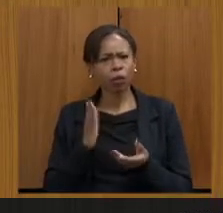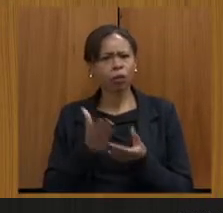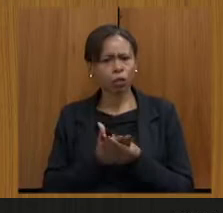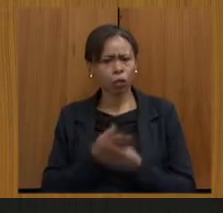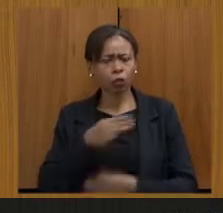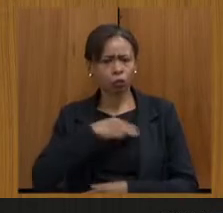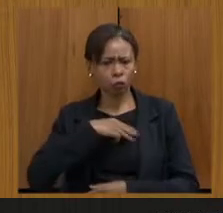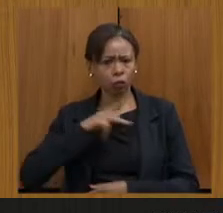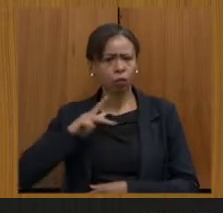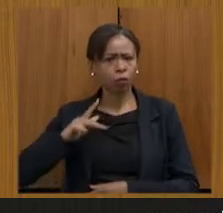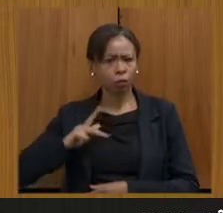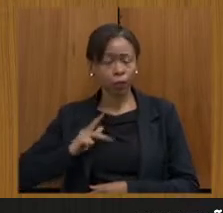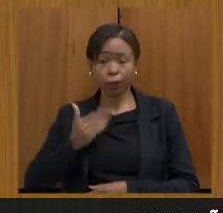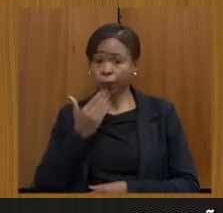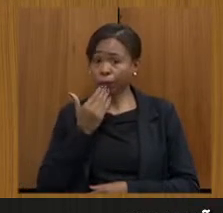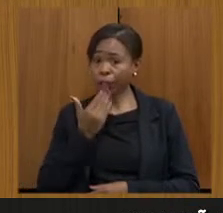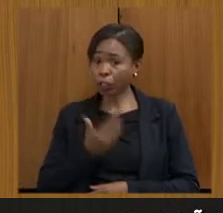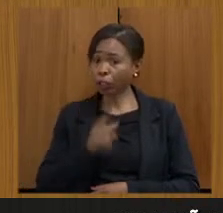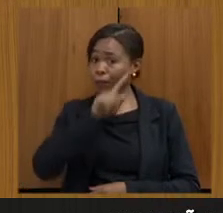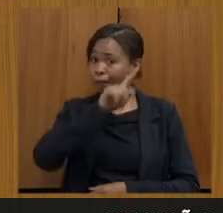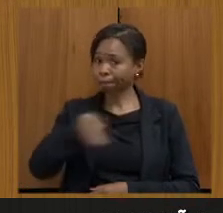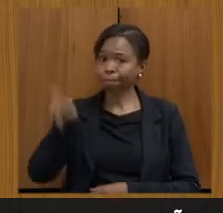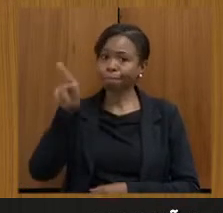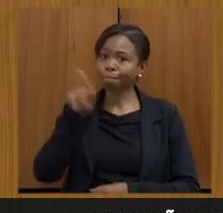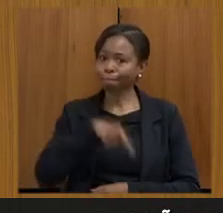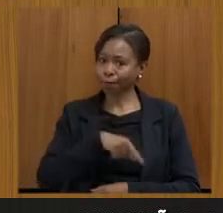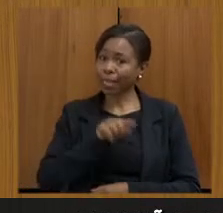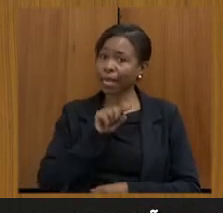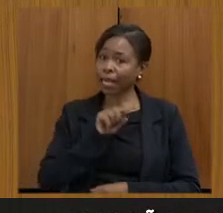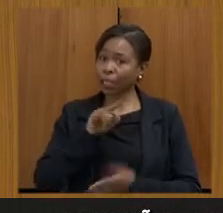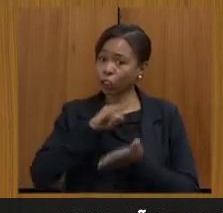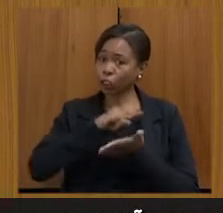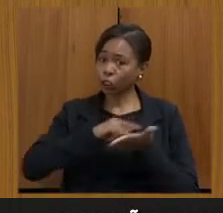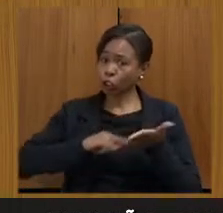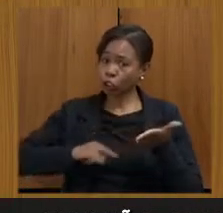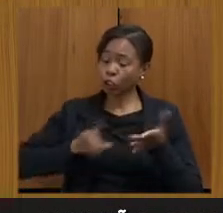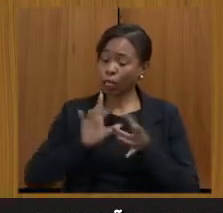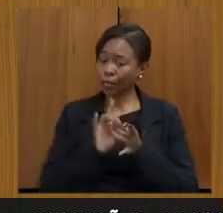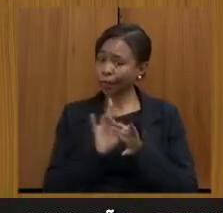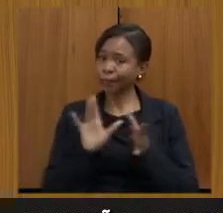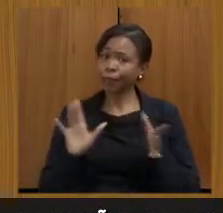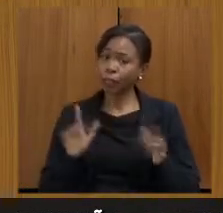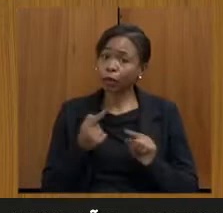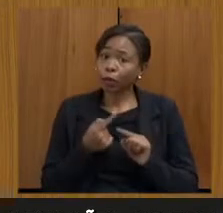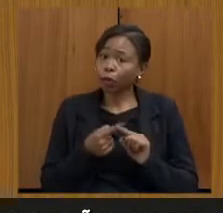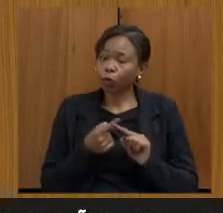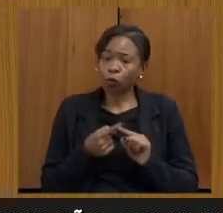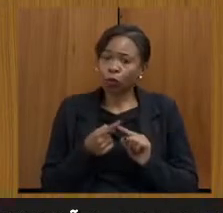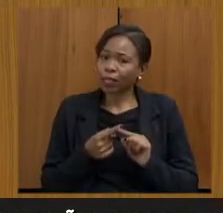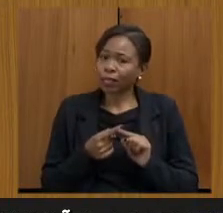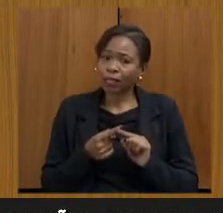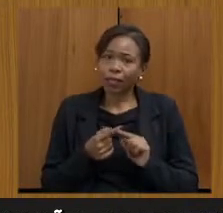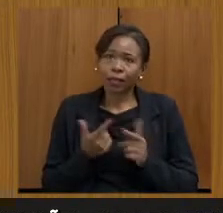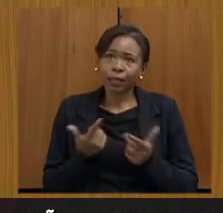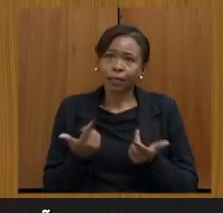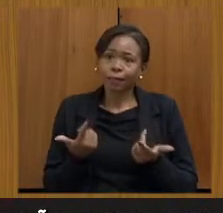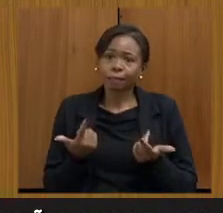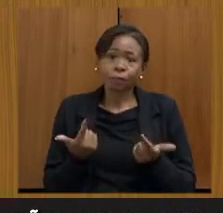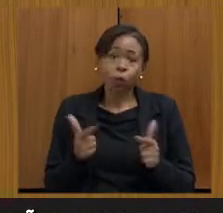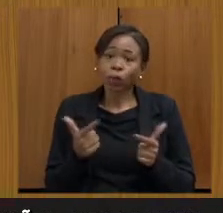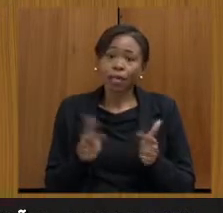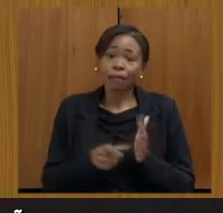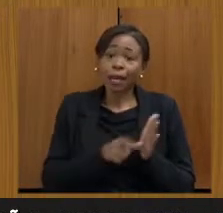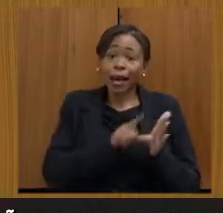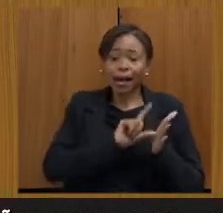Federal pedindo a imediata suspensão das licenças já concedidas à mineradora porque não aconteceu a consulta